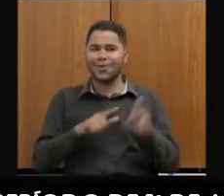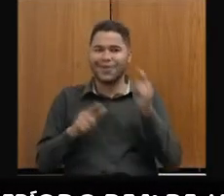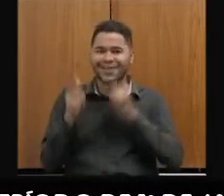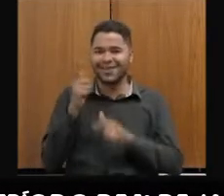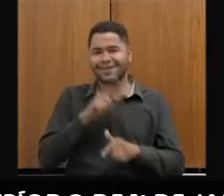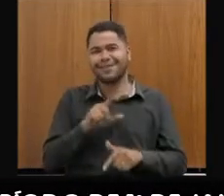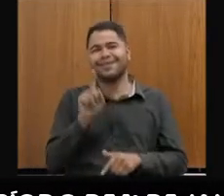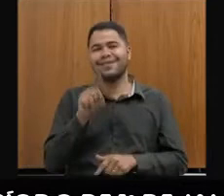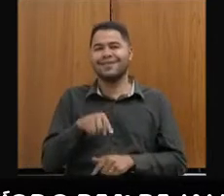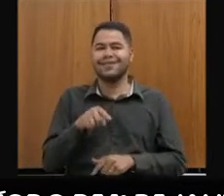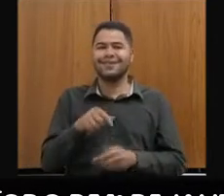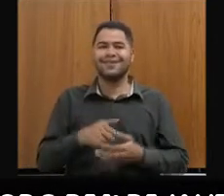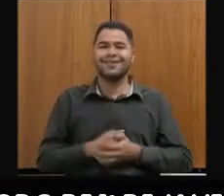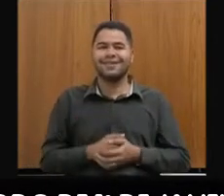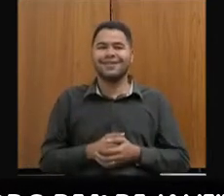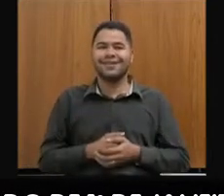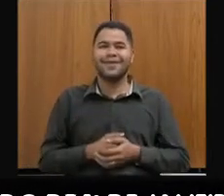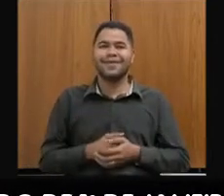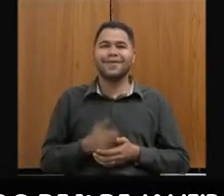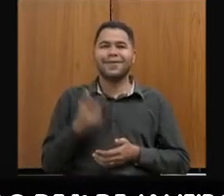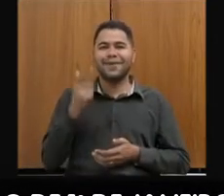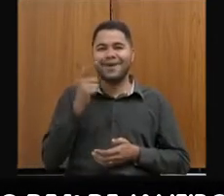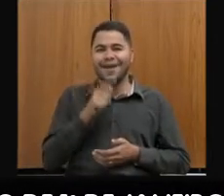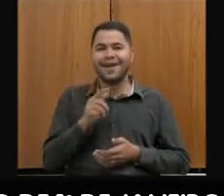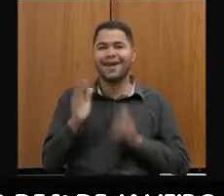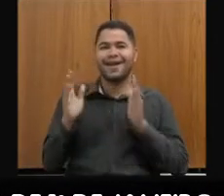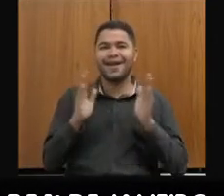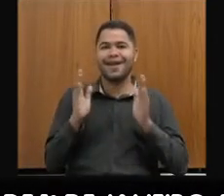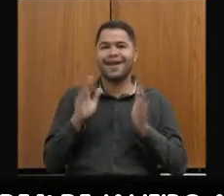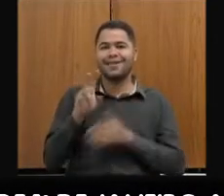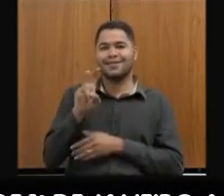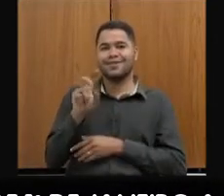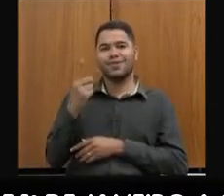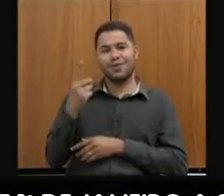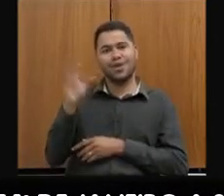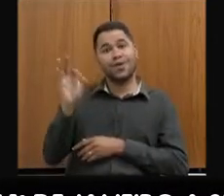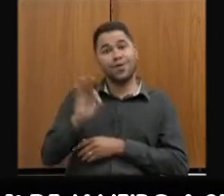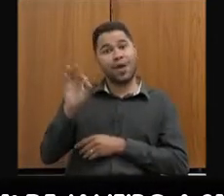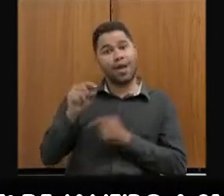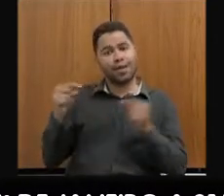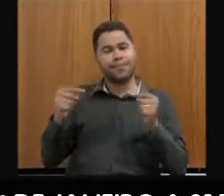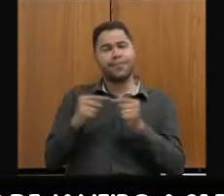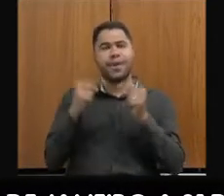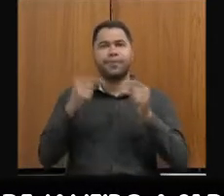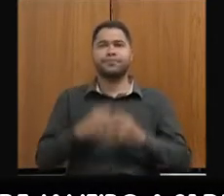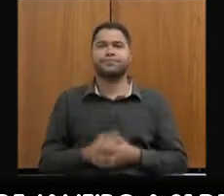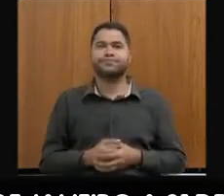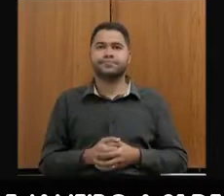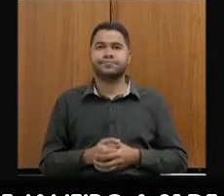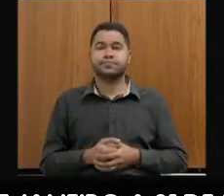ele ao limite prudencial que naquela ocasião era 51 recomendado pelo Tribunal de Contas. E aí eu pergunto, Gustavo,